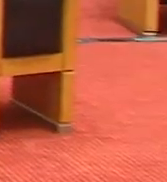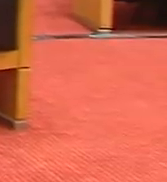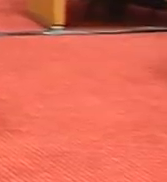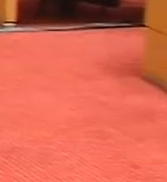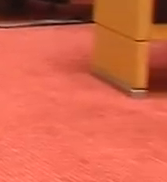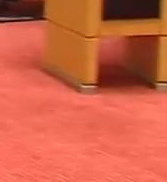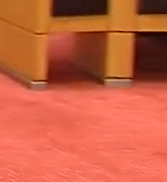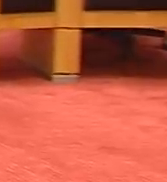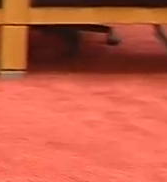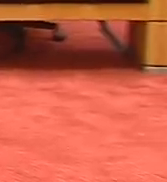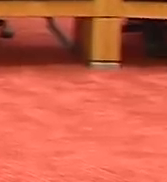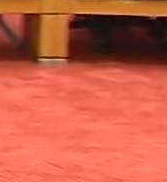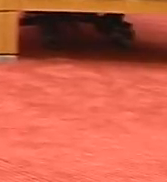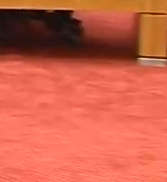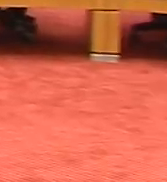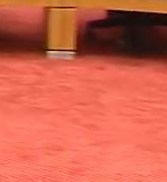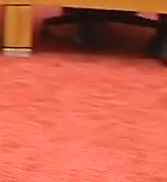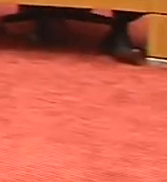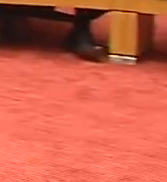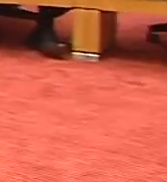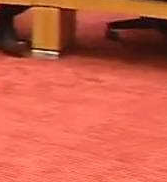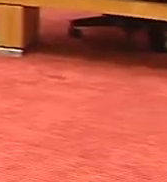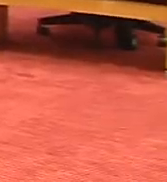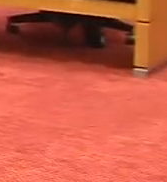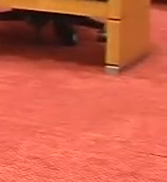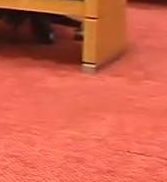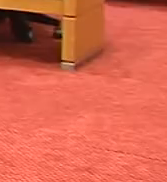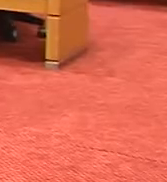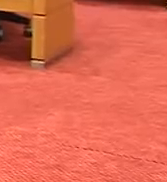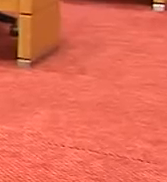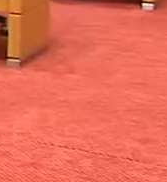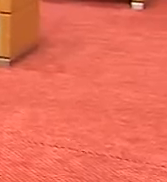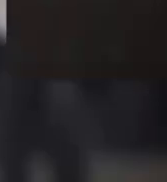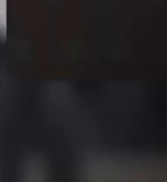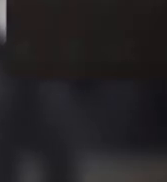-feira, dia 3 de fevereiro, às duas horas da tarde.